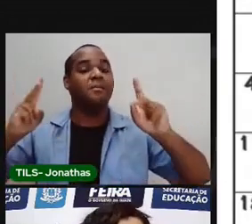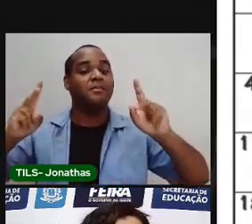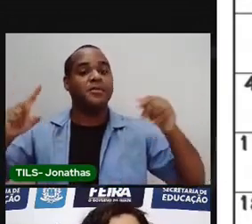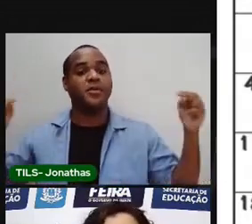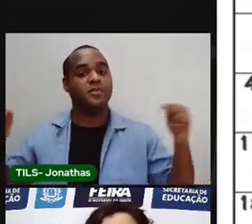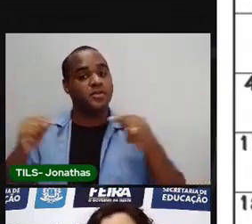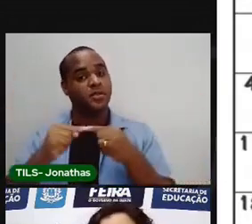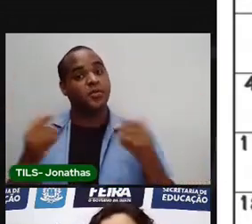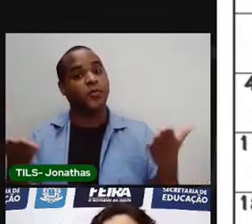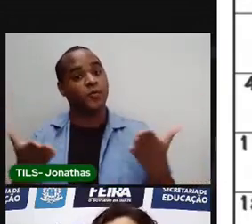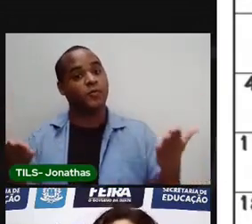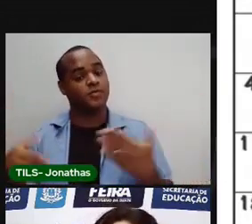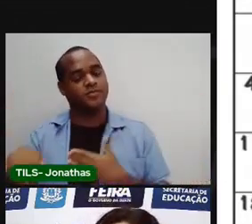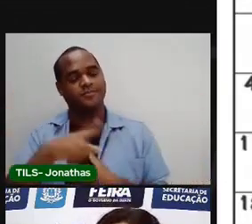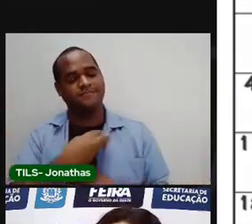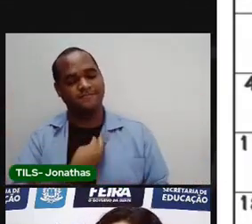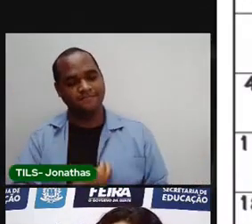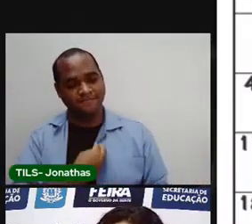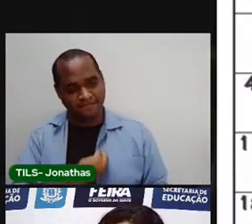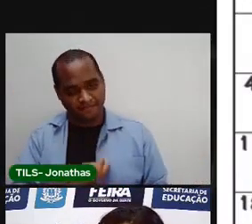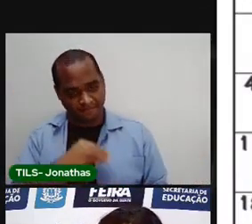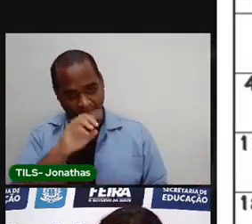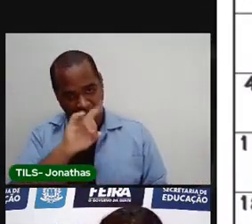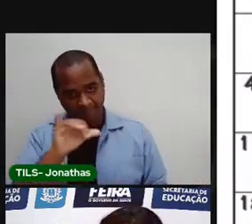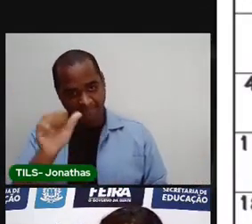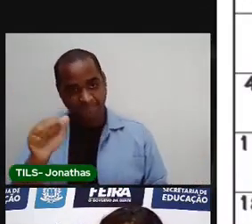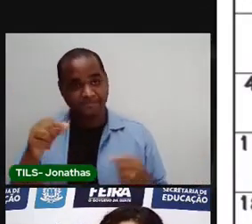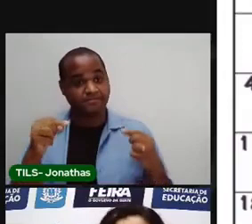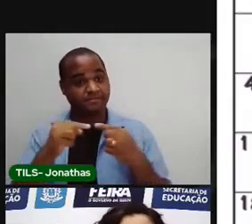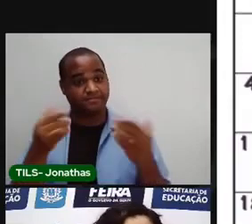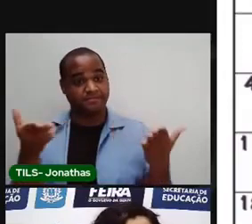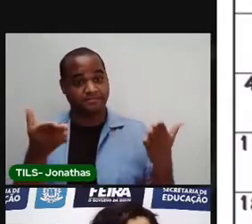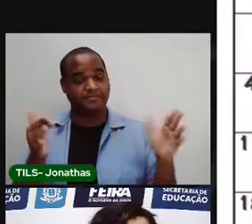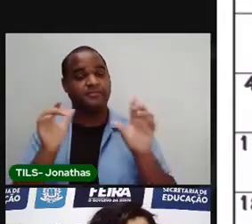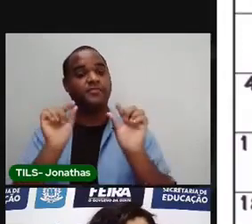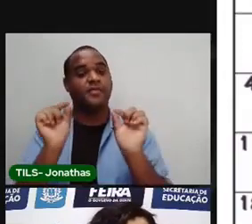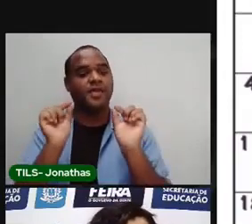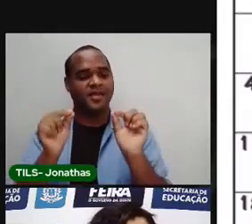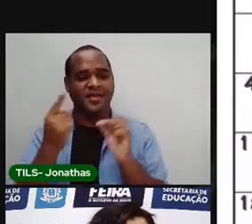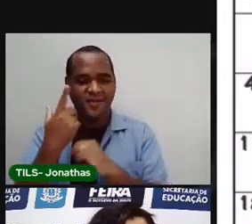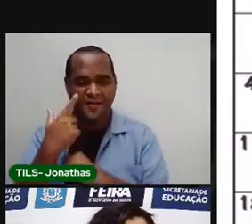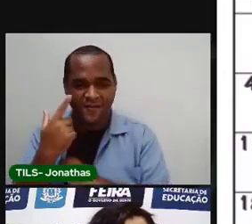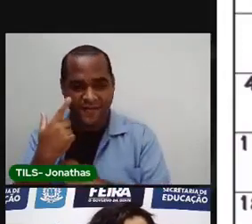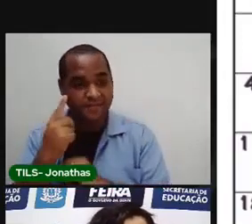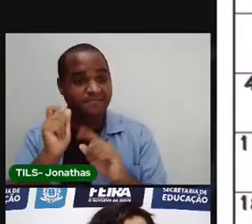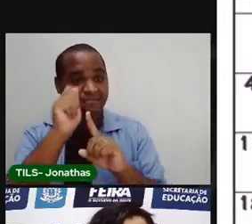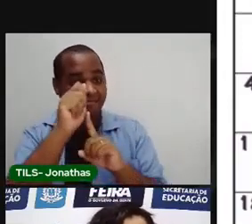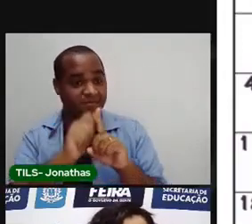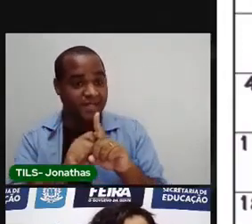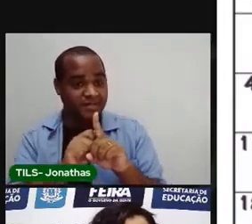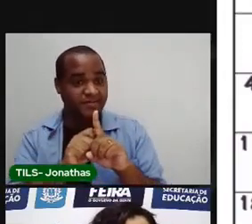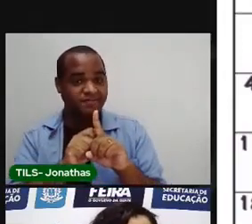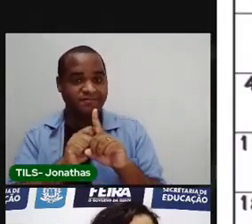hoje, qual é a data de hoje? Olha aí no calendário de abril.